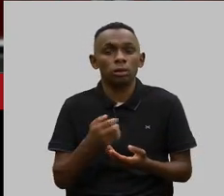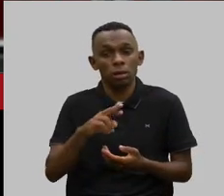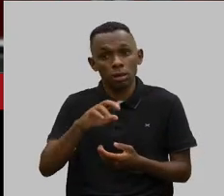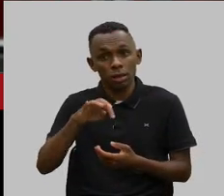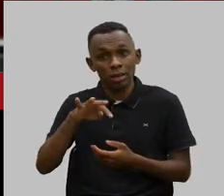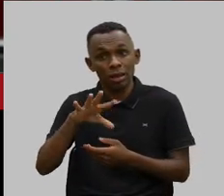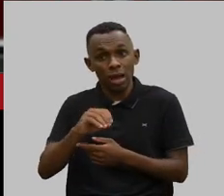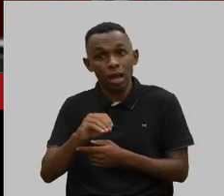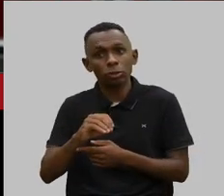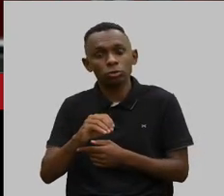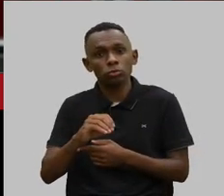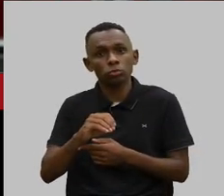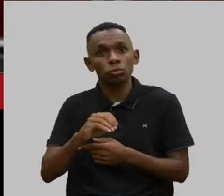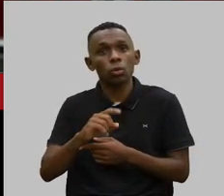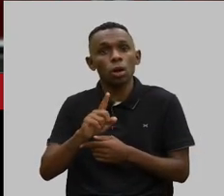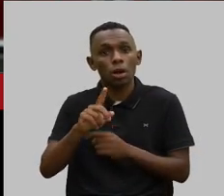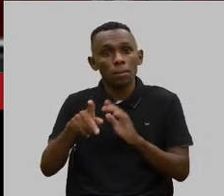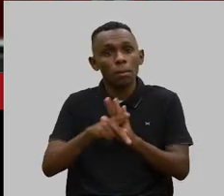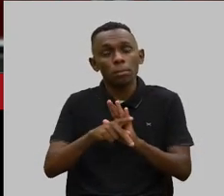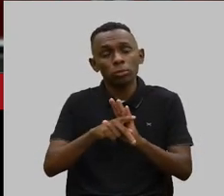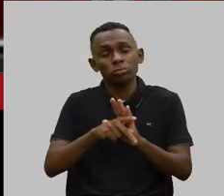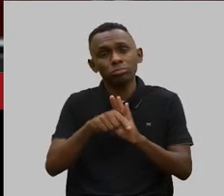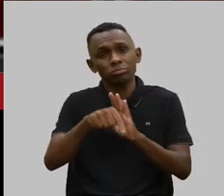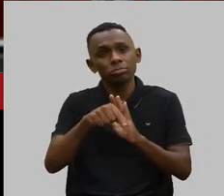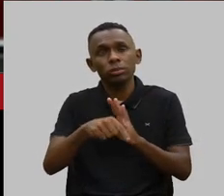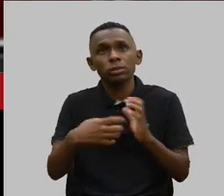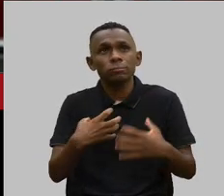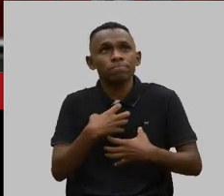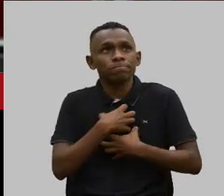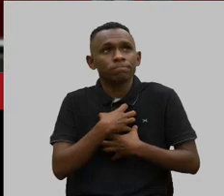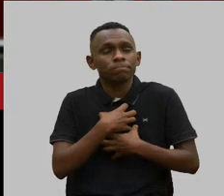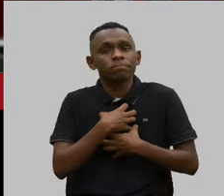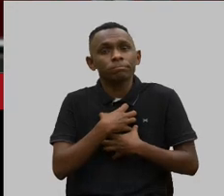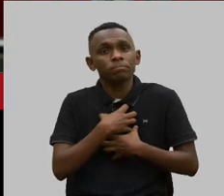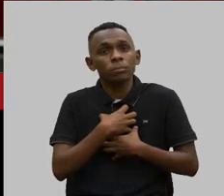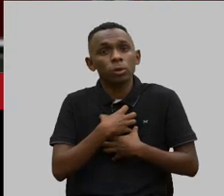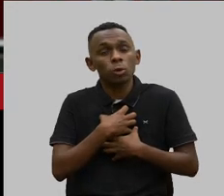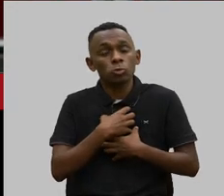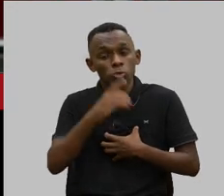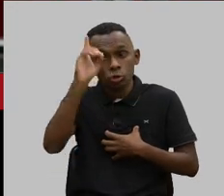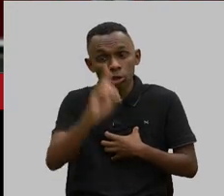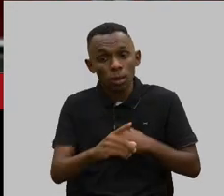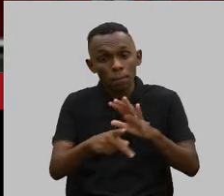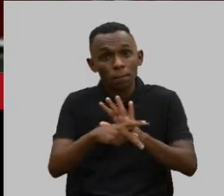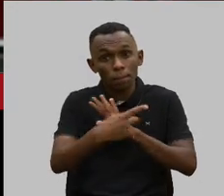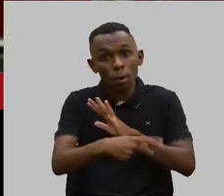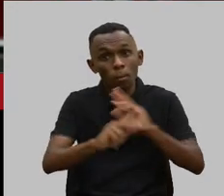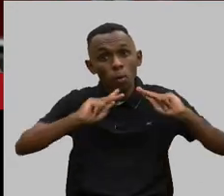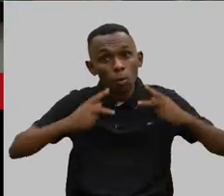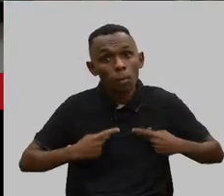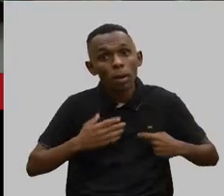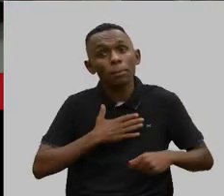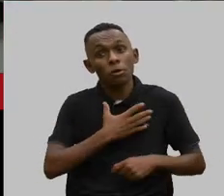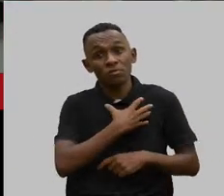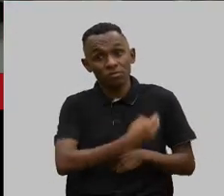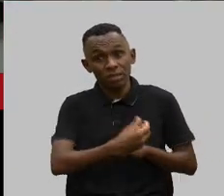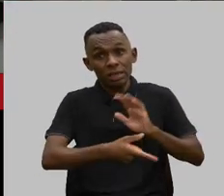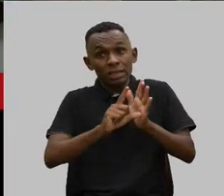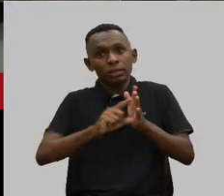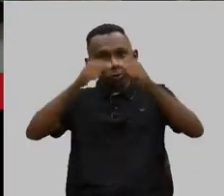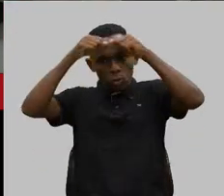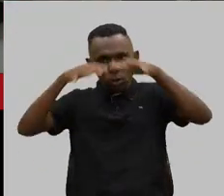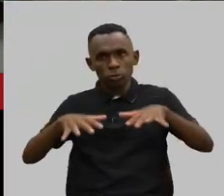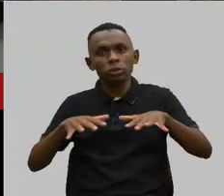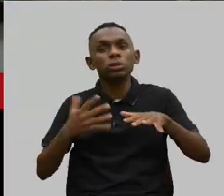a dignidade humana, o meu coração fica quentinho, porque ele traz a dignidade humana do meu filho muito antes do autismo